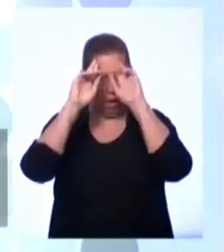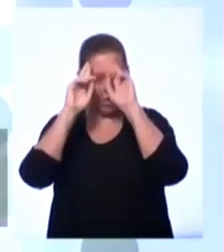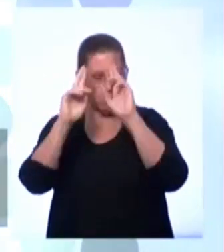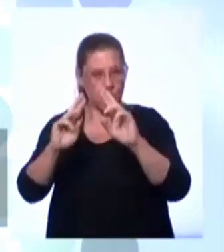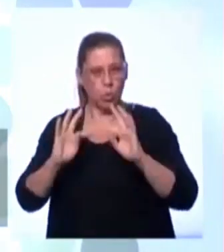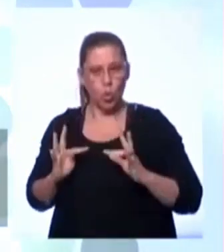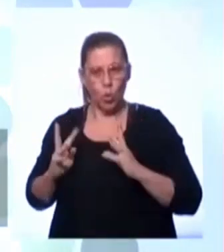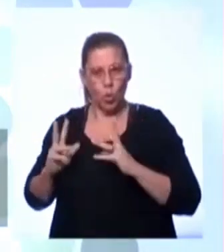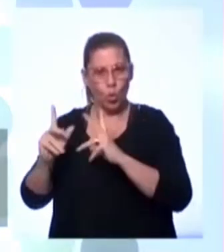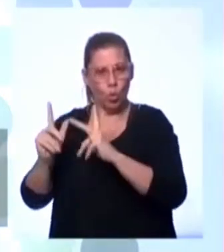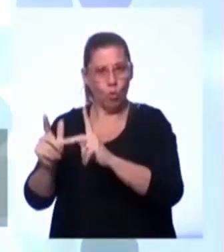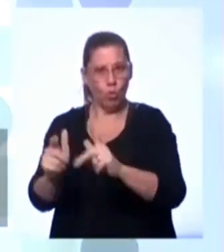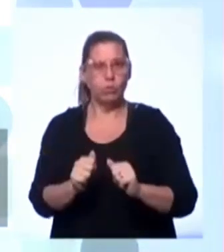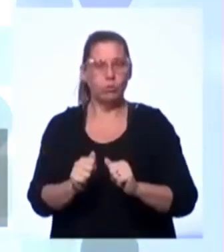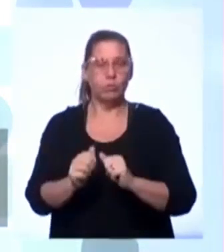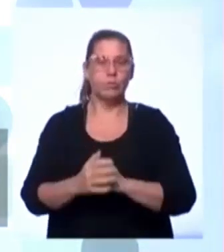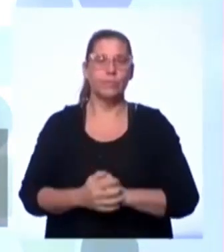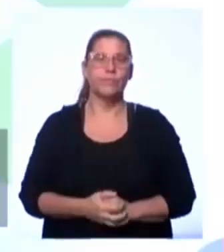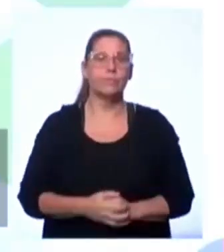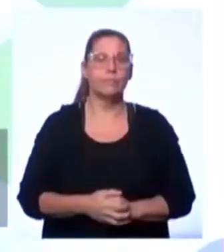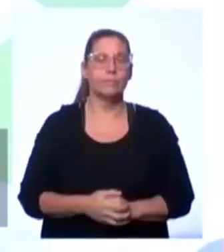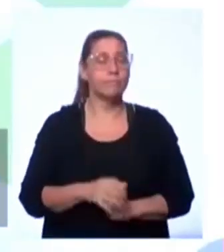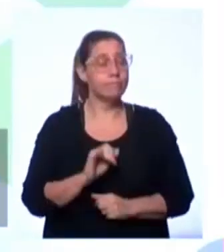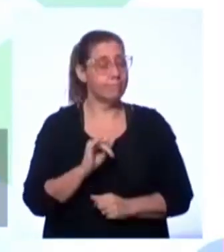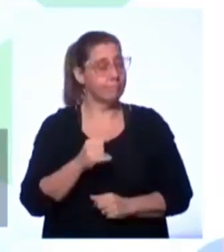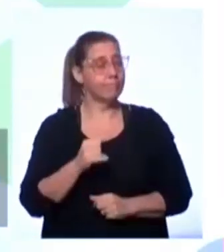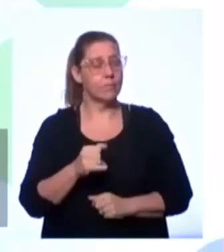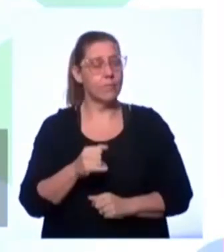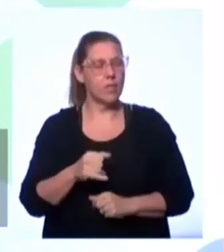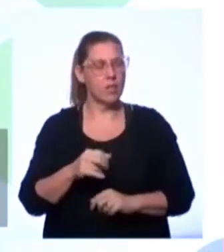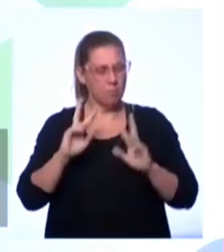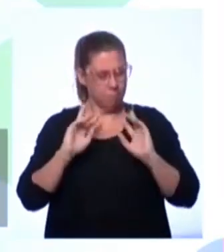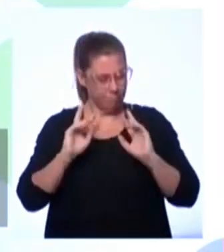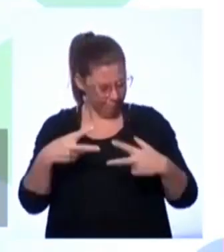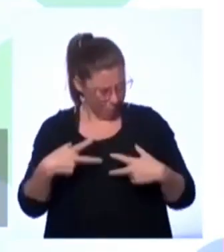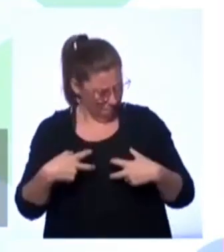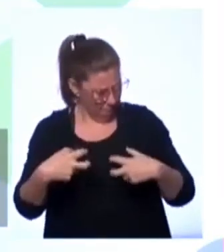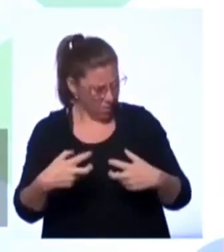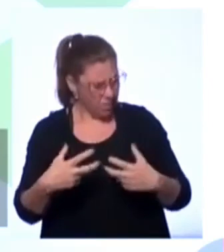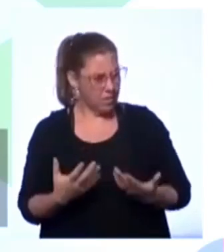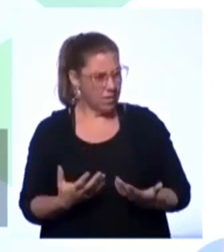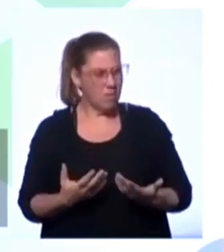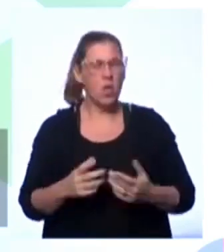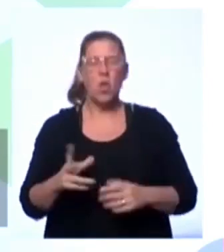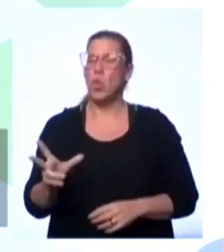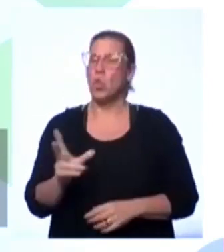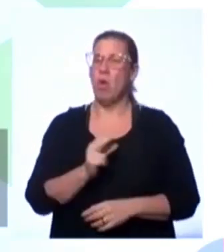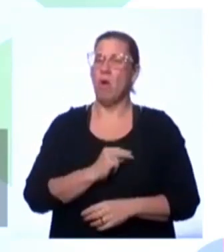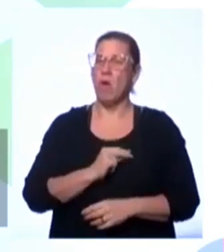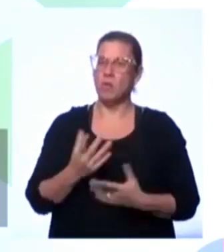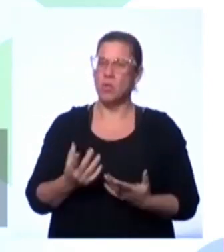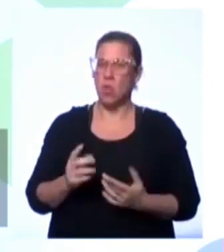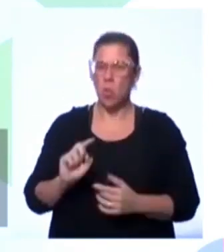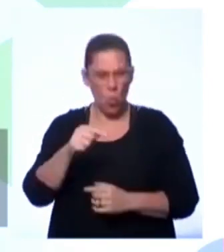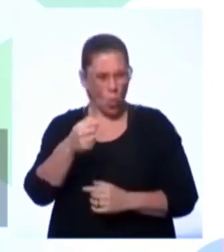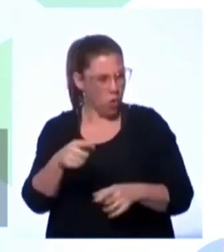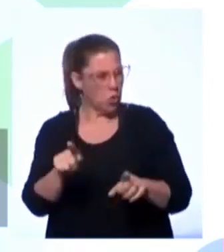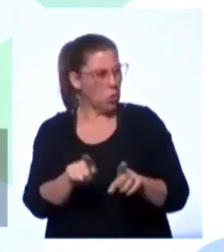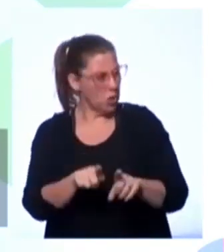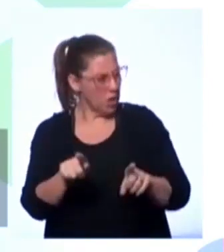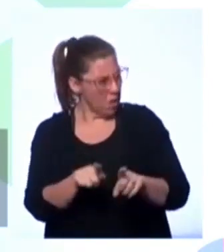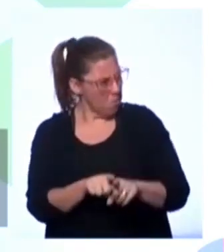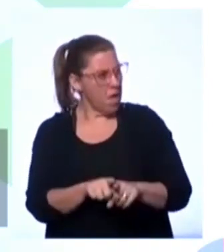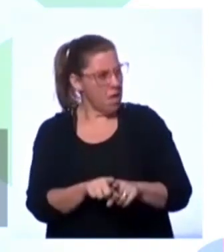outro. Exato. É a gente olhar para si mesmo e falar assim, nossa, mas o outro também